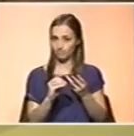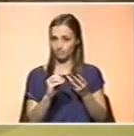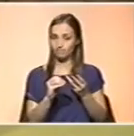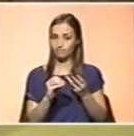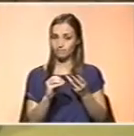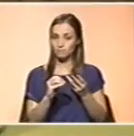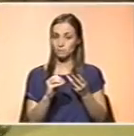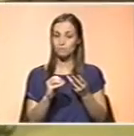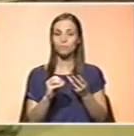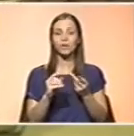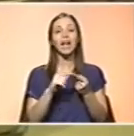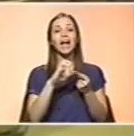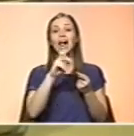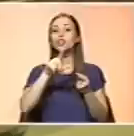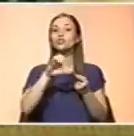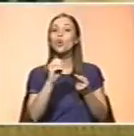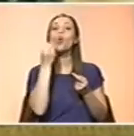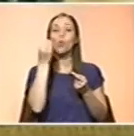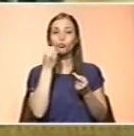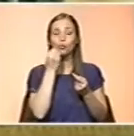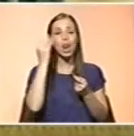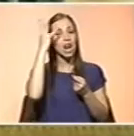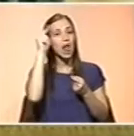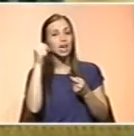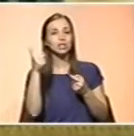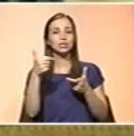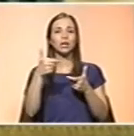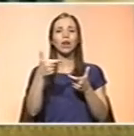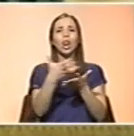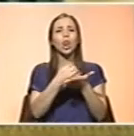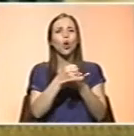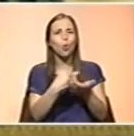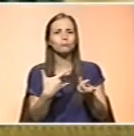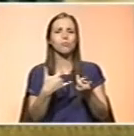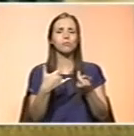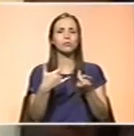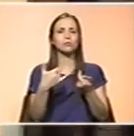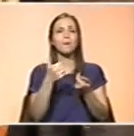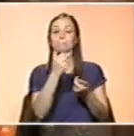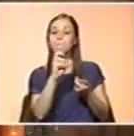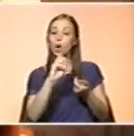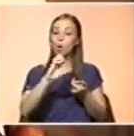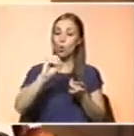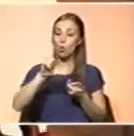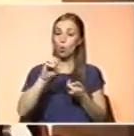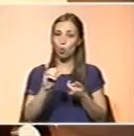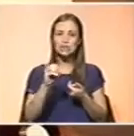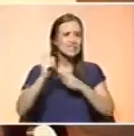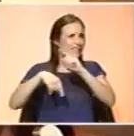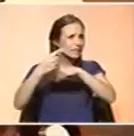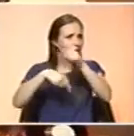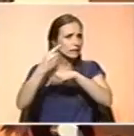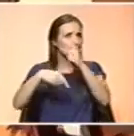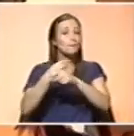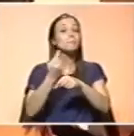é investir na ingestão de laticínios, mas também de legumes, como os brócolos, ao longo de toda a vida, mas mais durante a fase